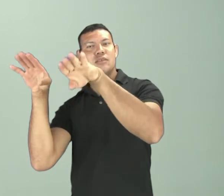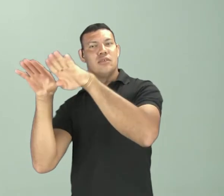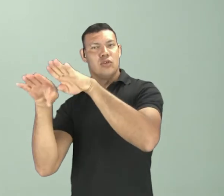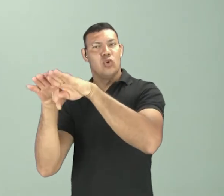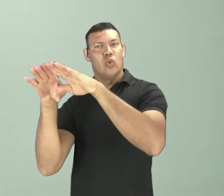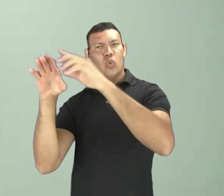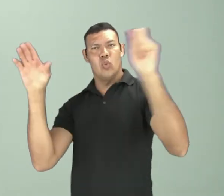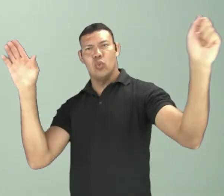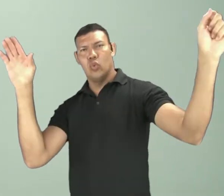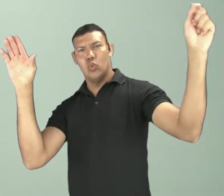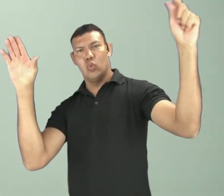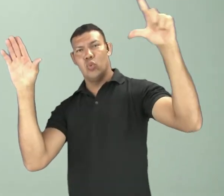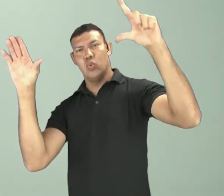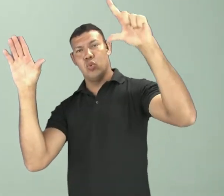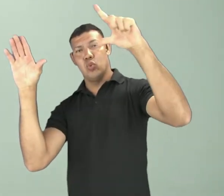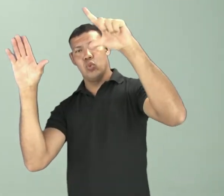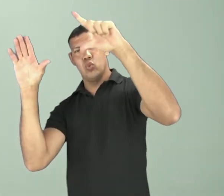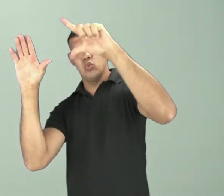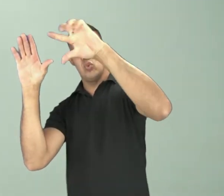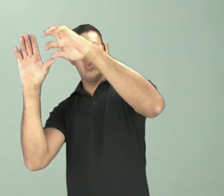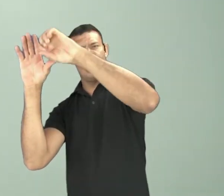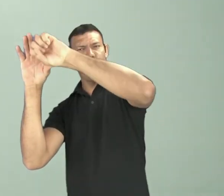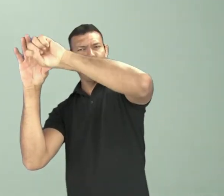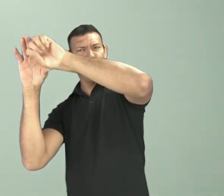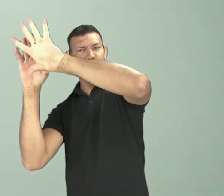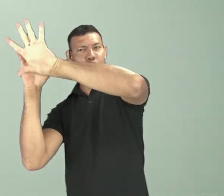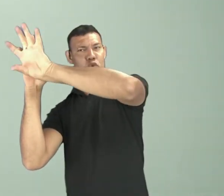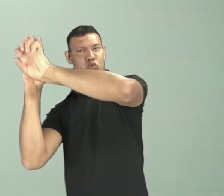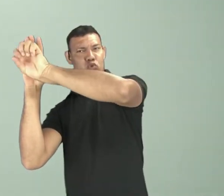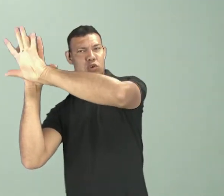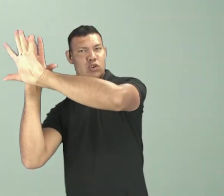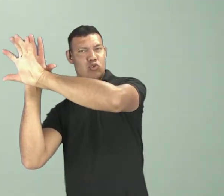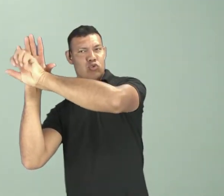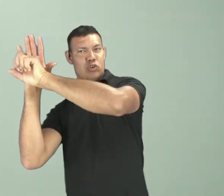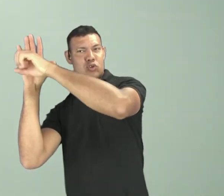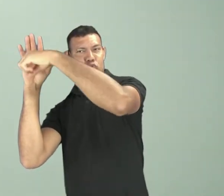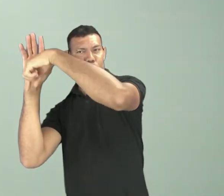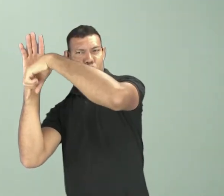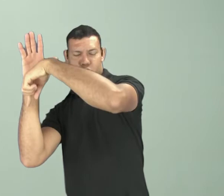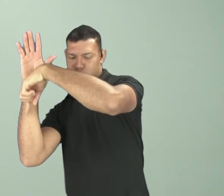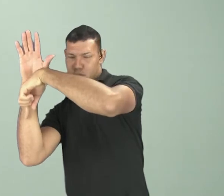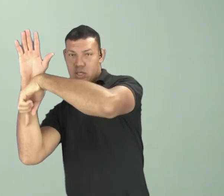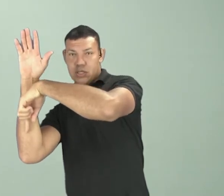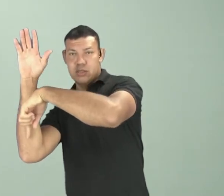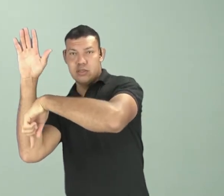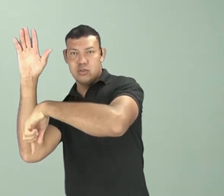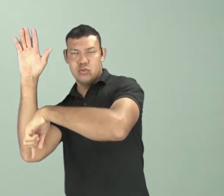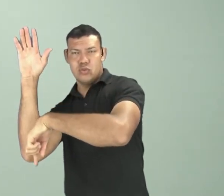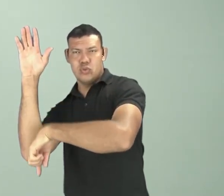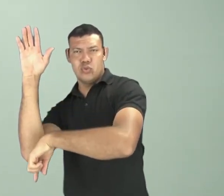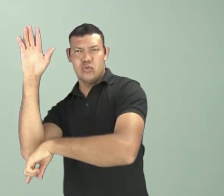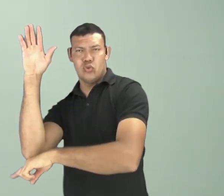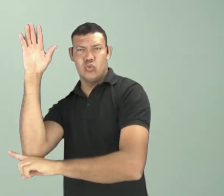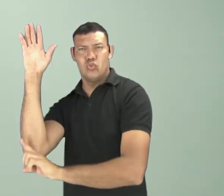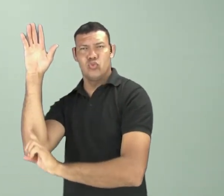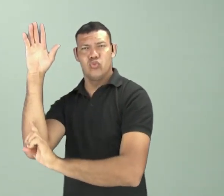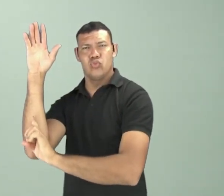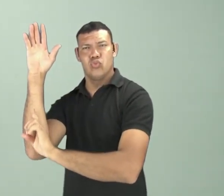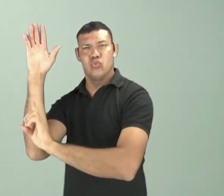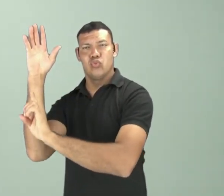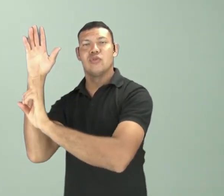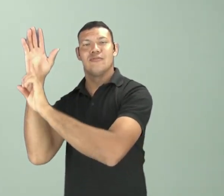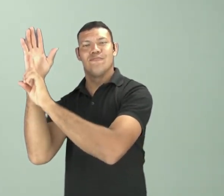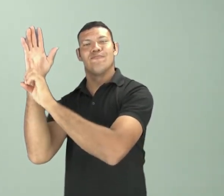solar, eles usam essa radiação solar em conjunto com o carbono que eles absorvem na atmosfera e também